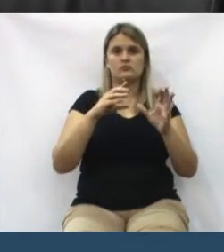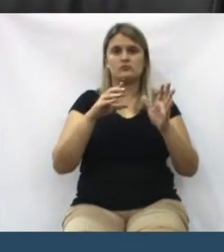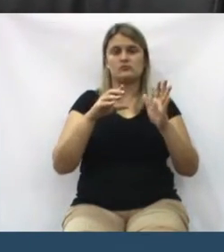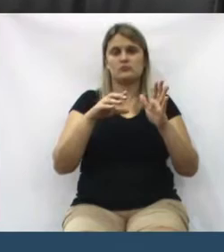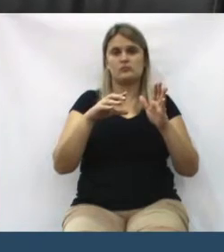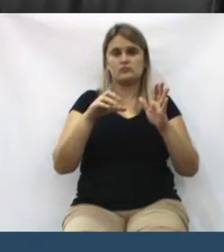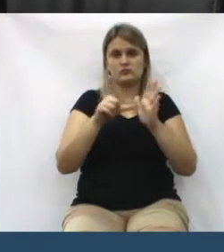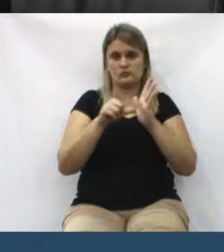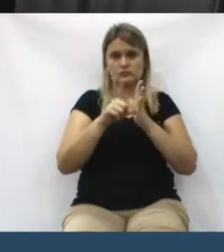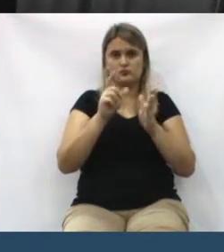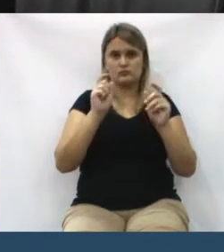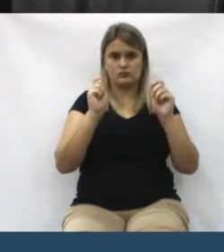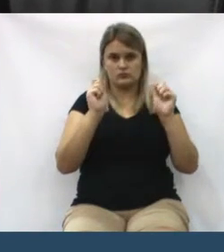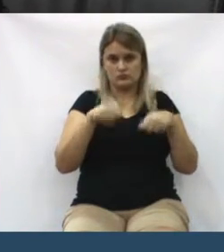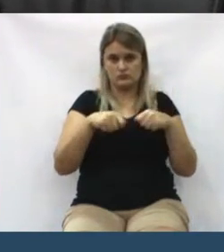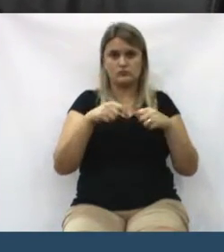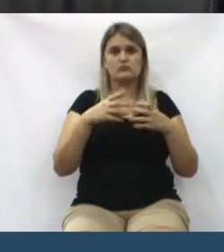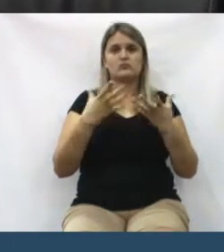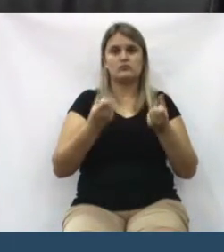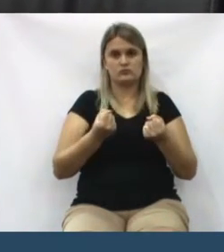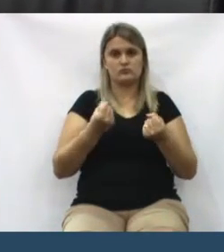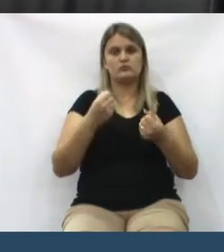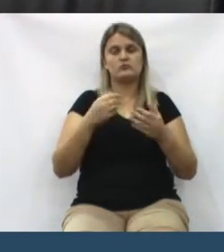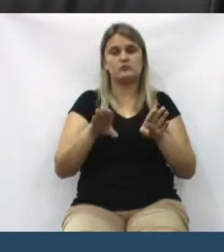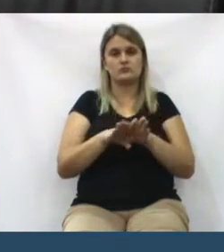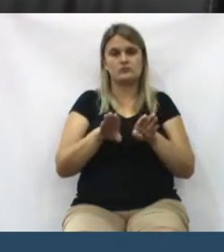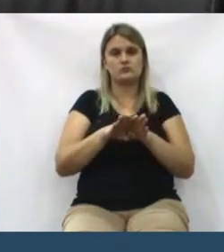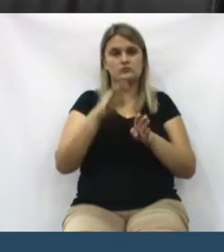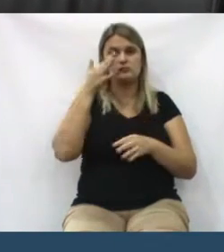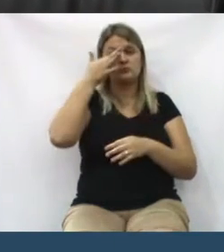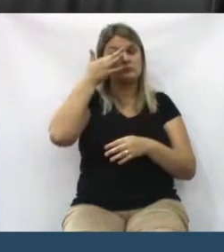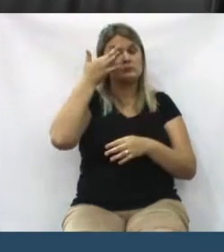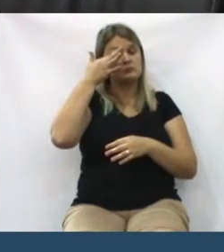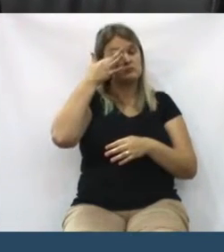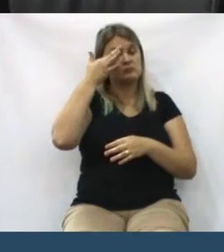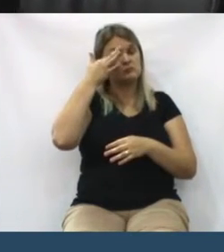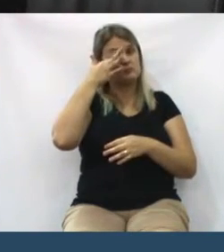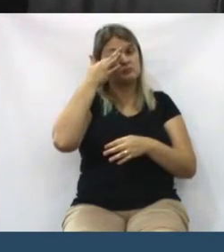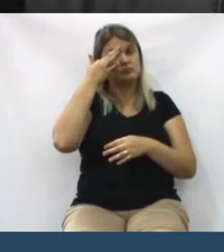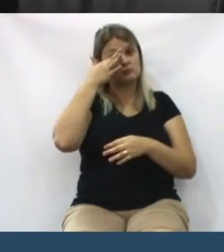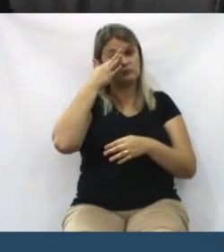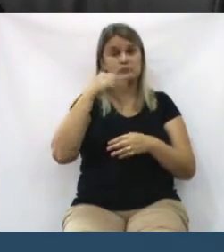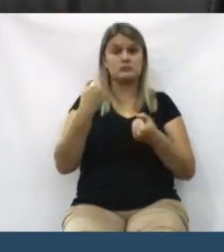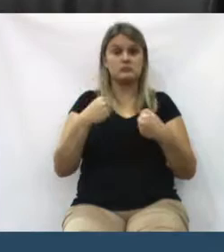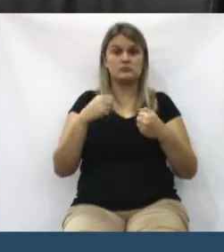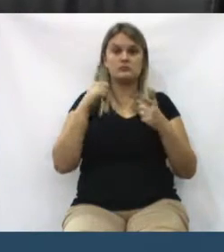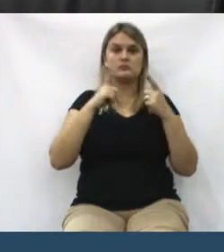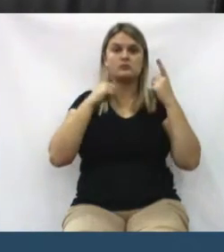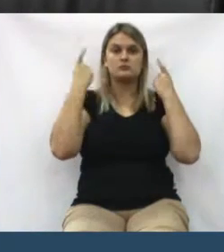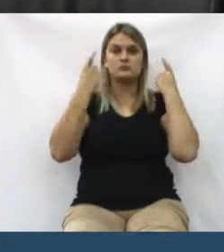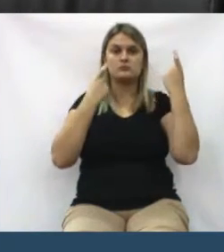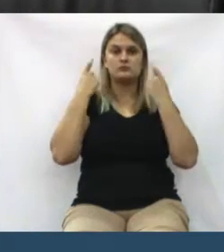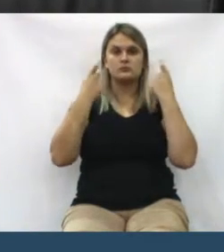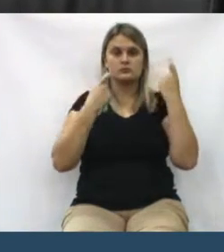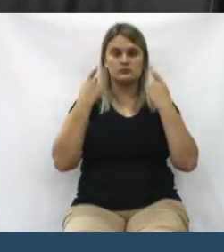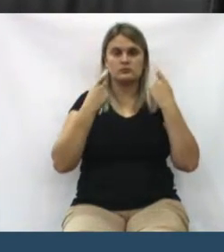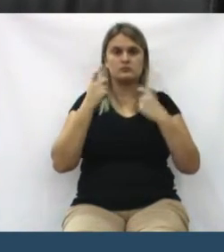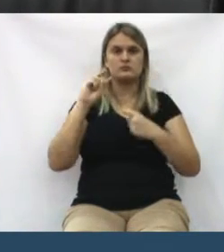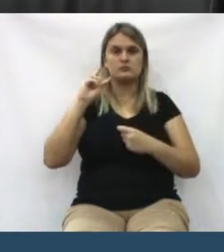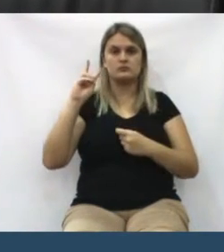deram seu parecer favorável ao projeto. Temos que nos preocupar, vereador presidente,